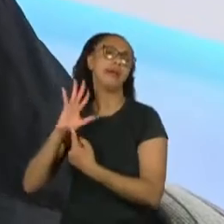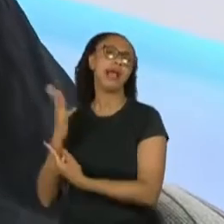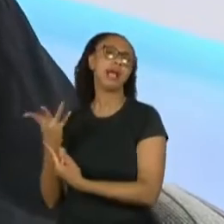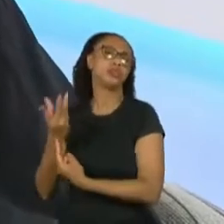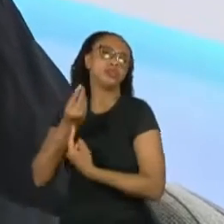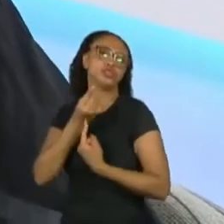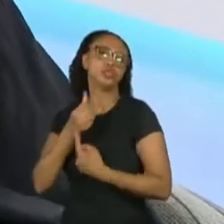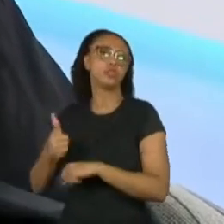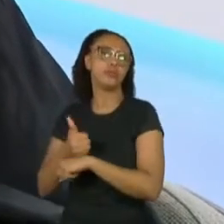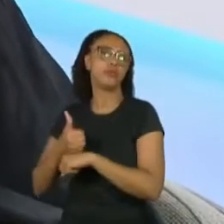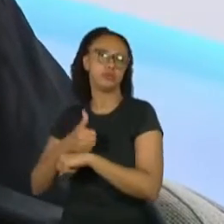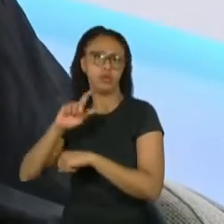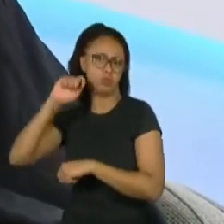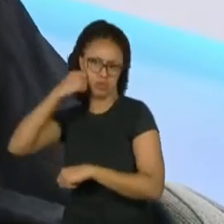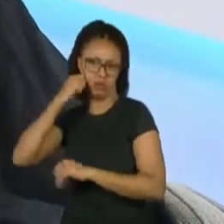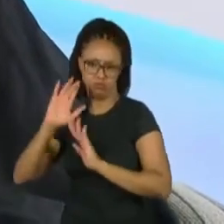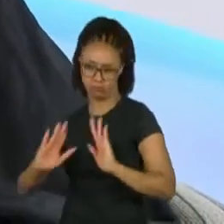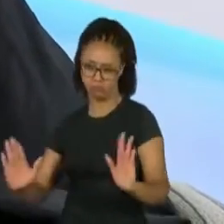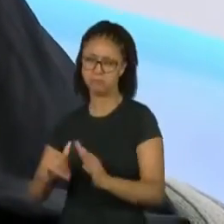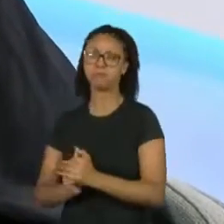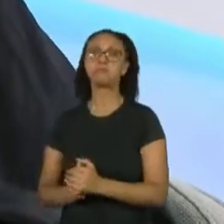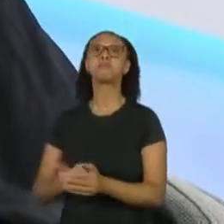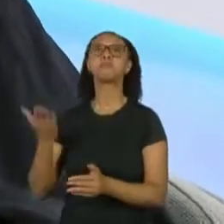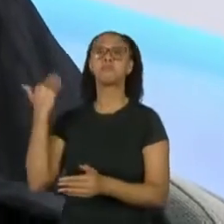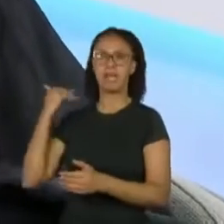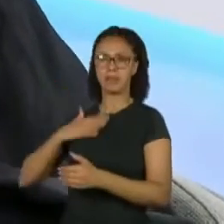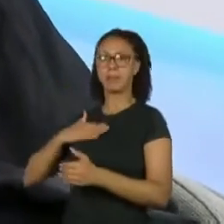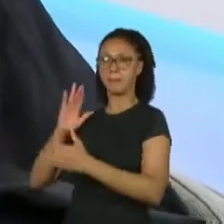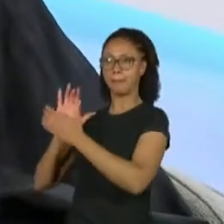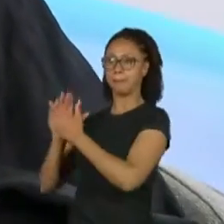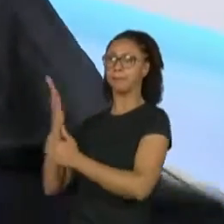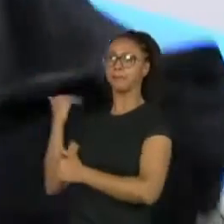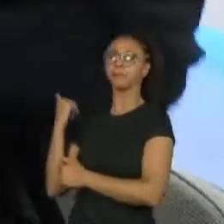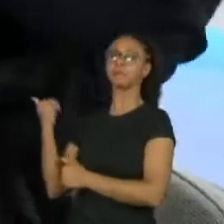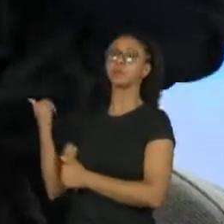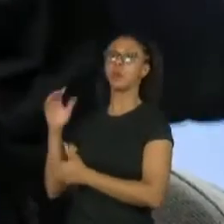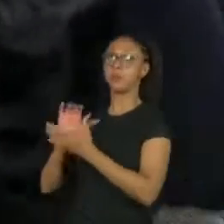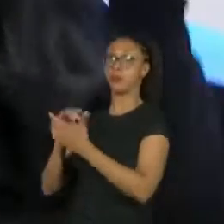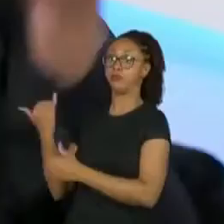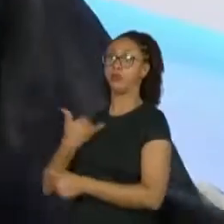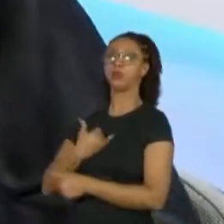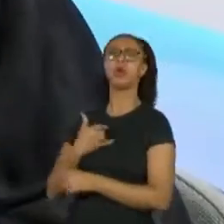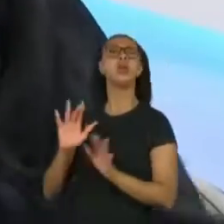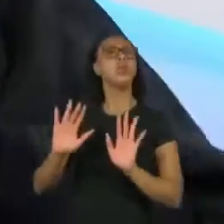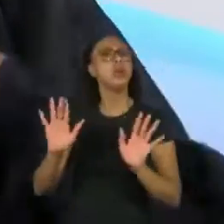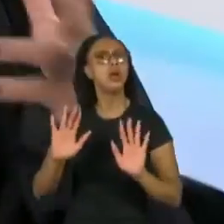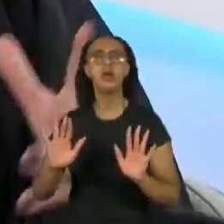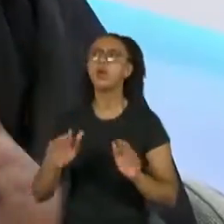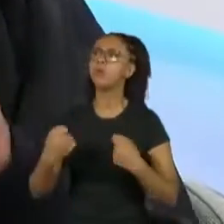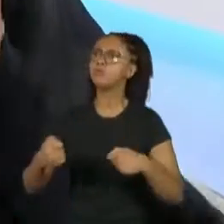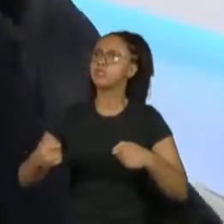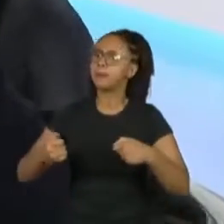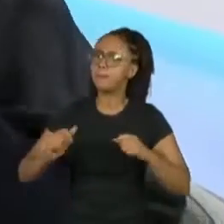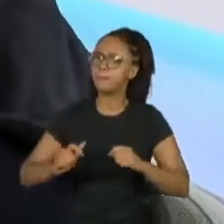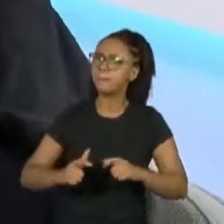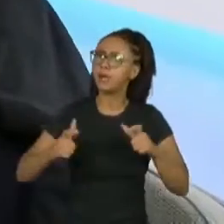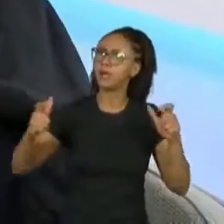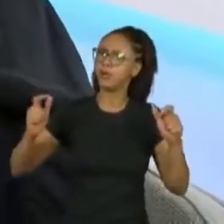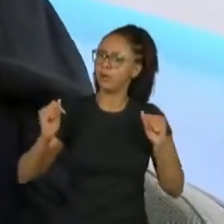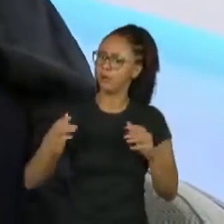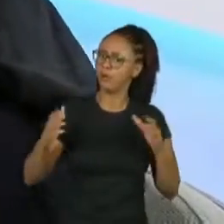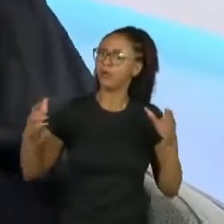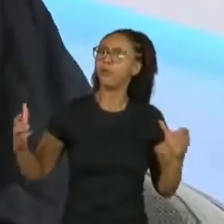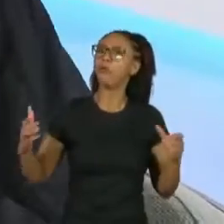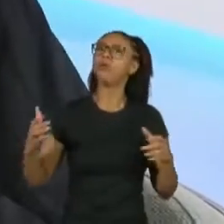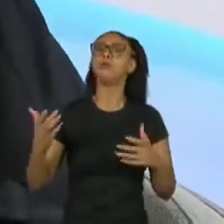e meu marido, na época, o Jack, falou, não, vamos fazer uma coisa mais ampla e tal. Aí partiu